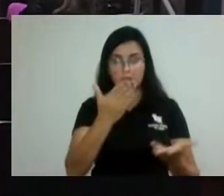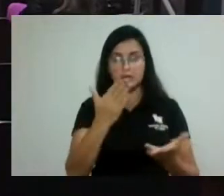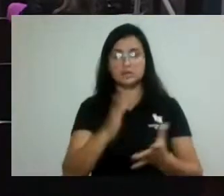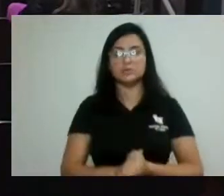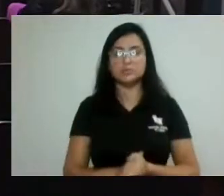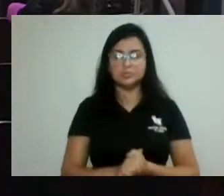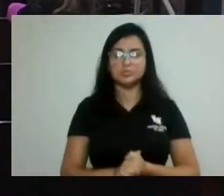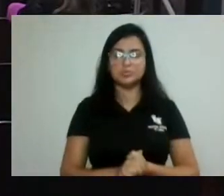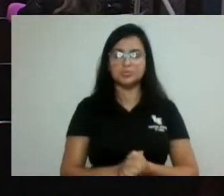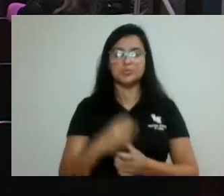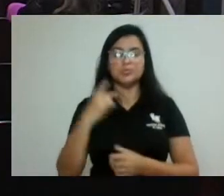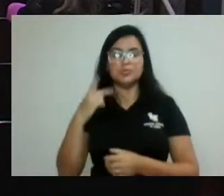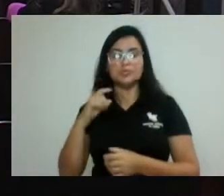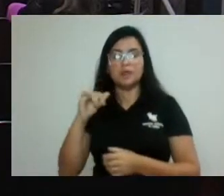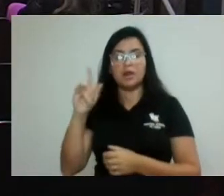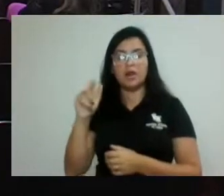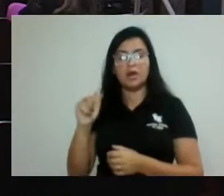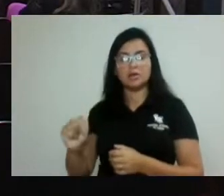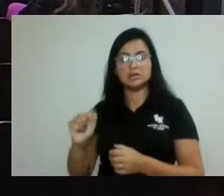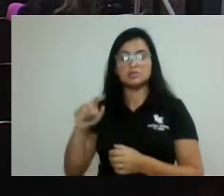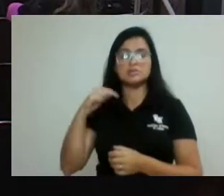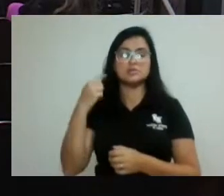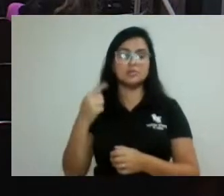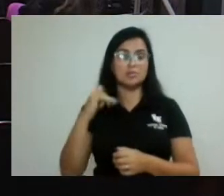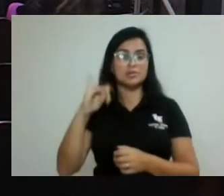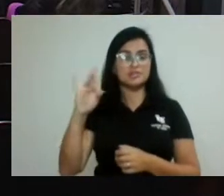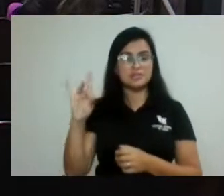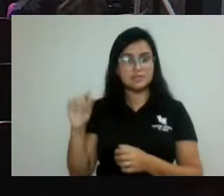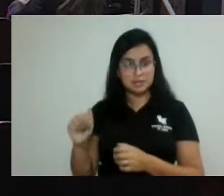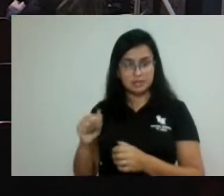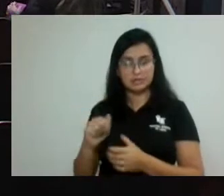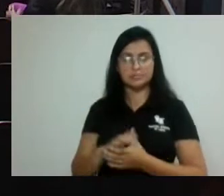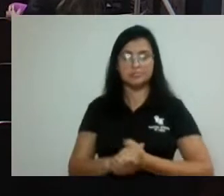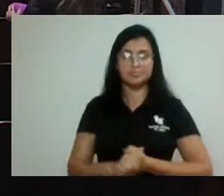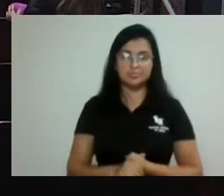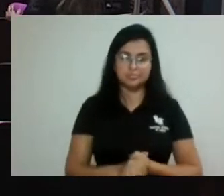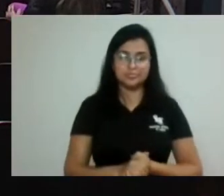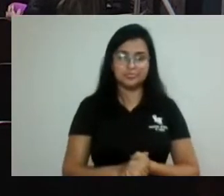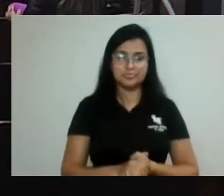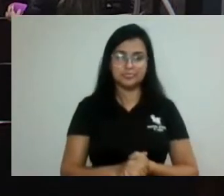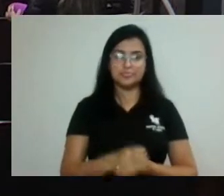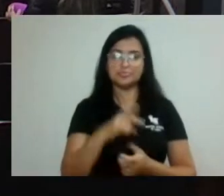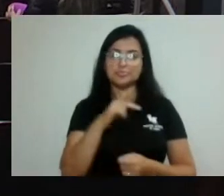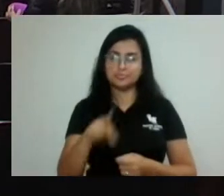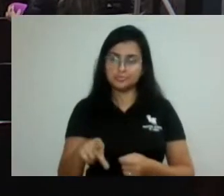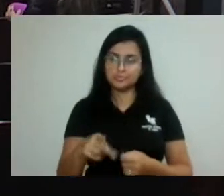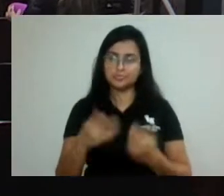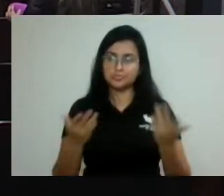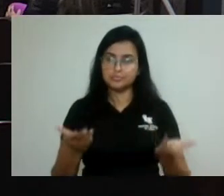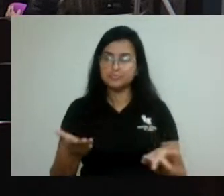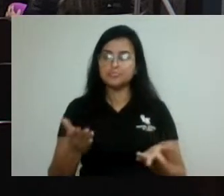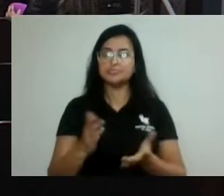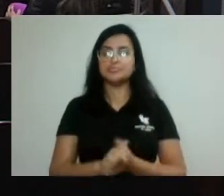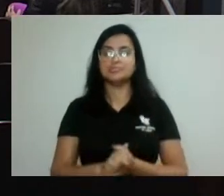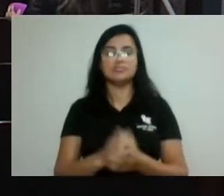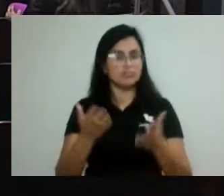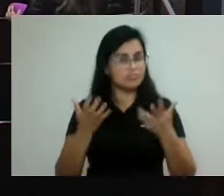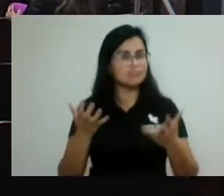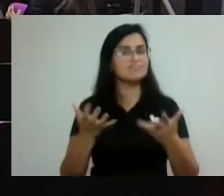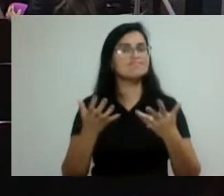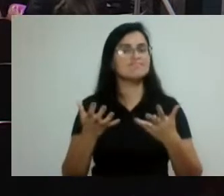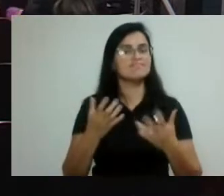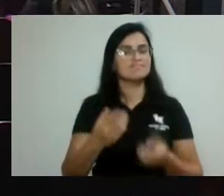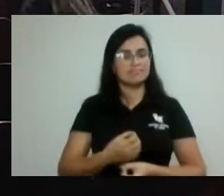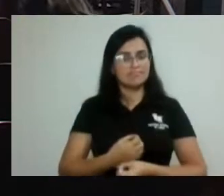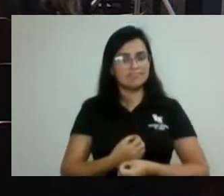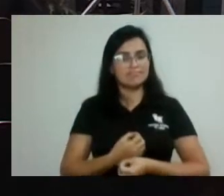Laís Perrute, depois do vereador Acida Oliveira. Presidente, eu também queria aqui me manifestar, a